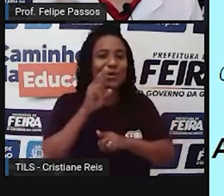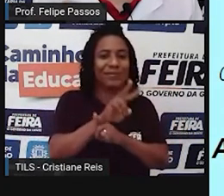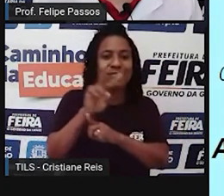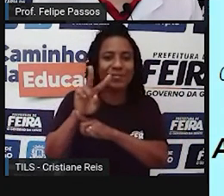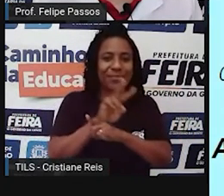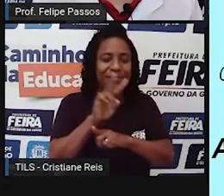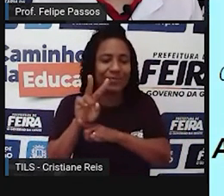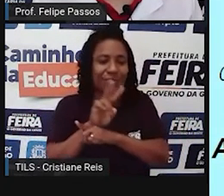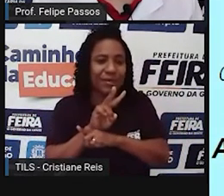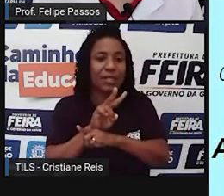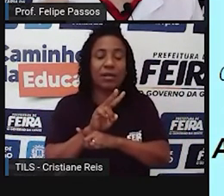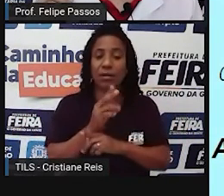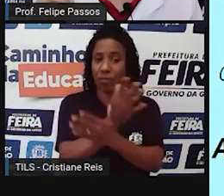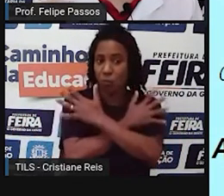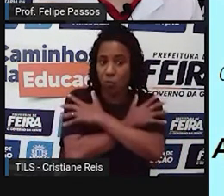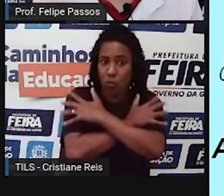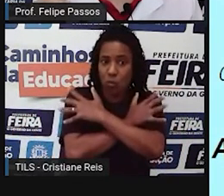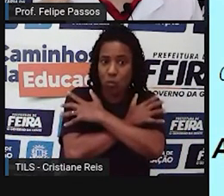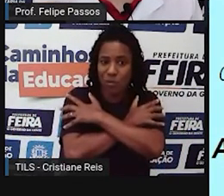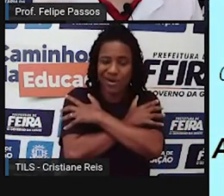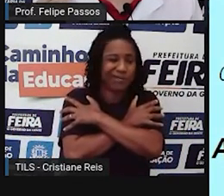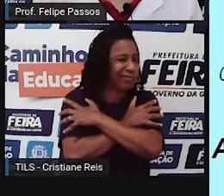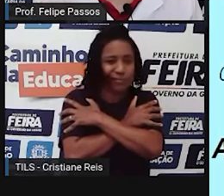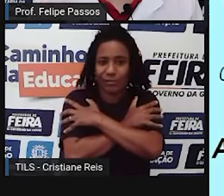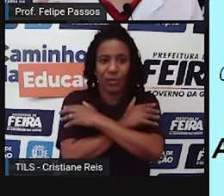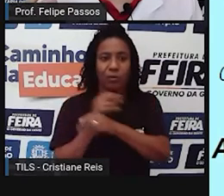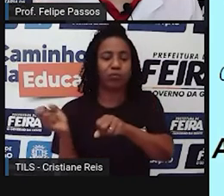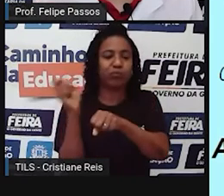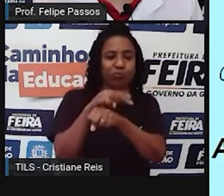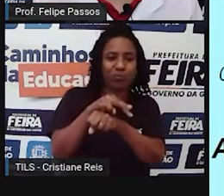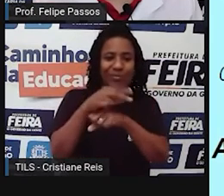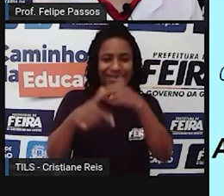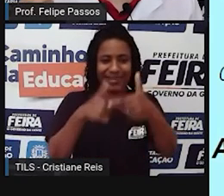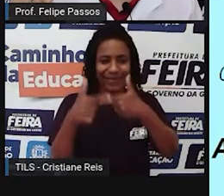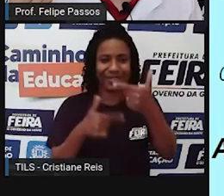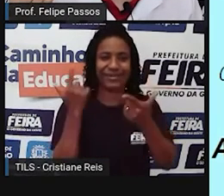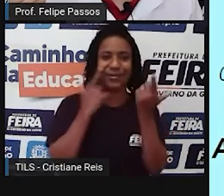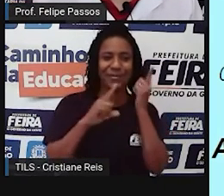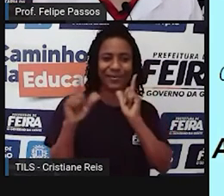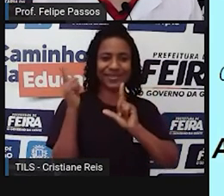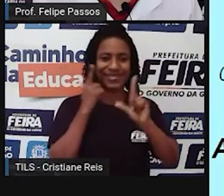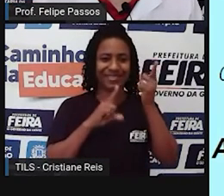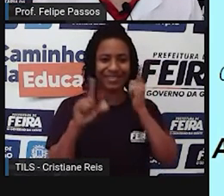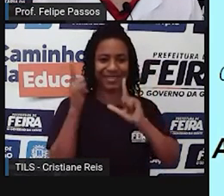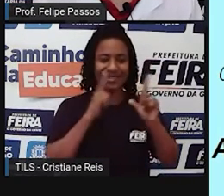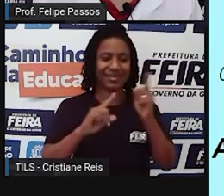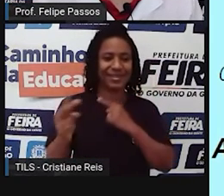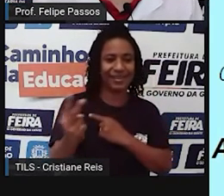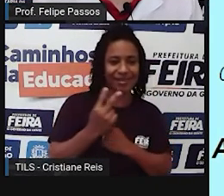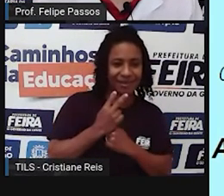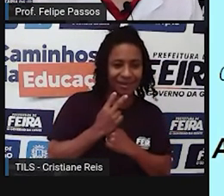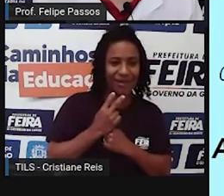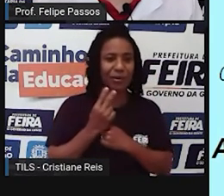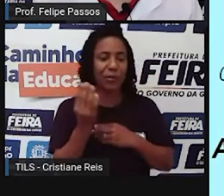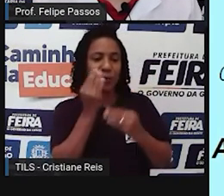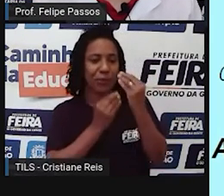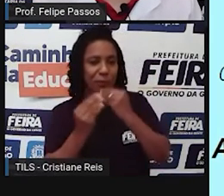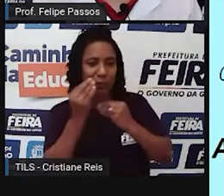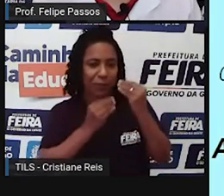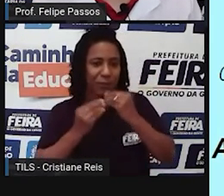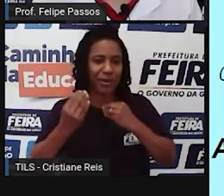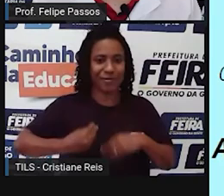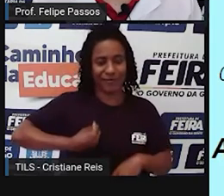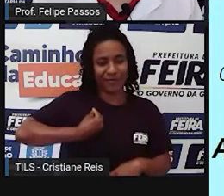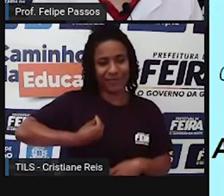contra o desemprego. Então, as pessoas deveriam ter direito a um emprego para ter subsistência, para ter condições de